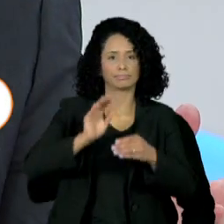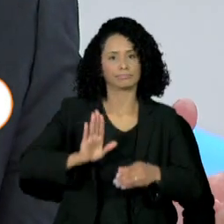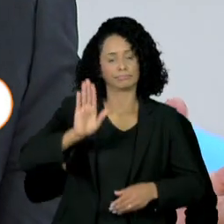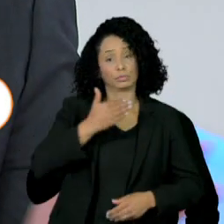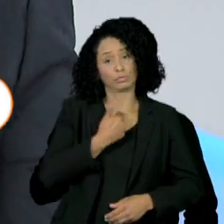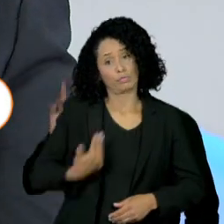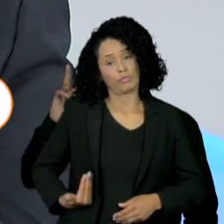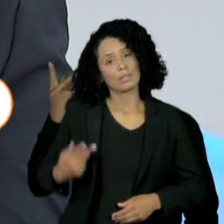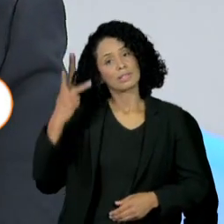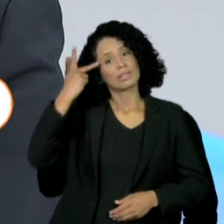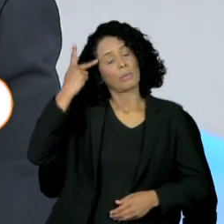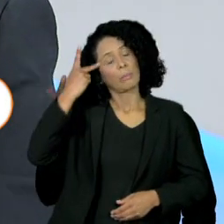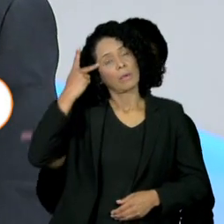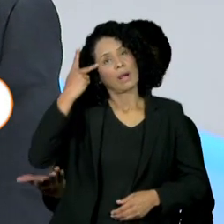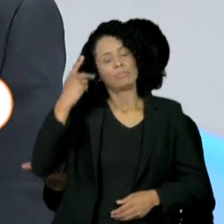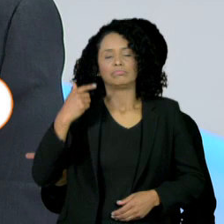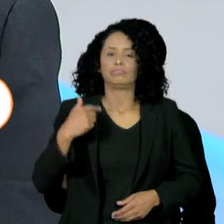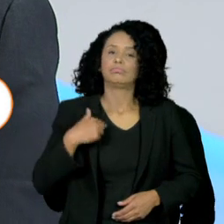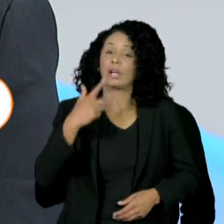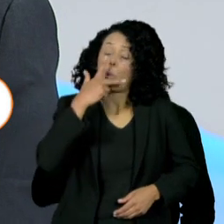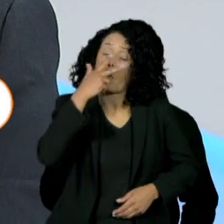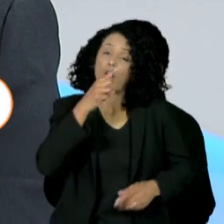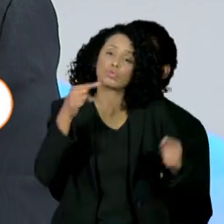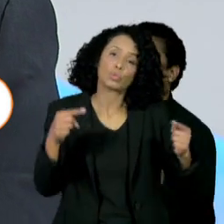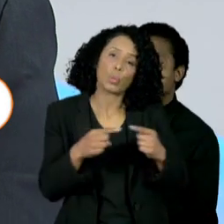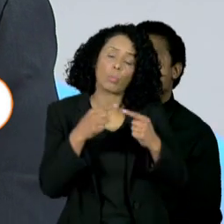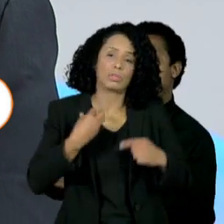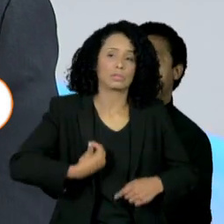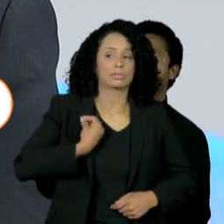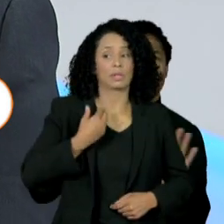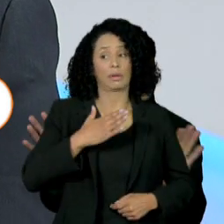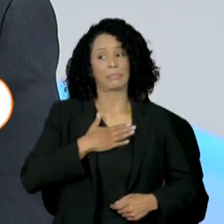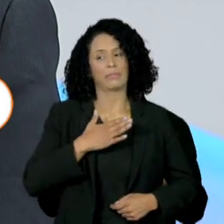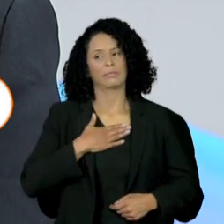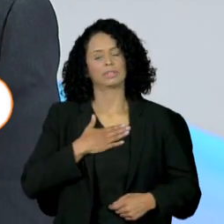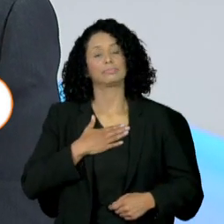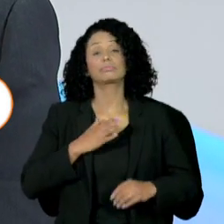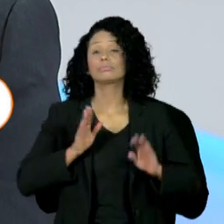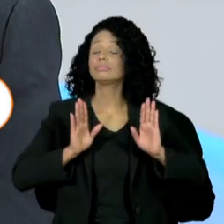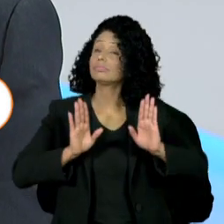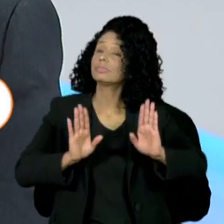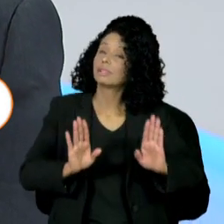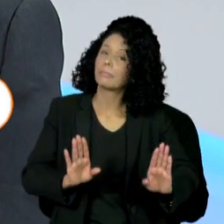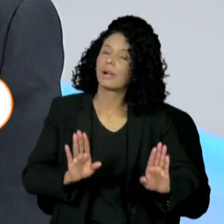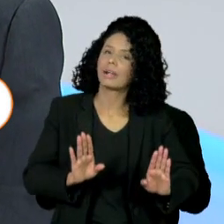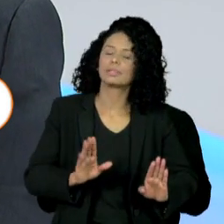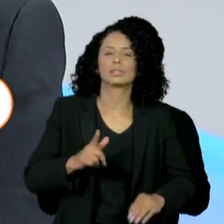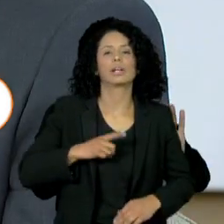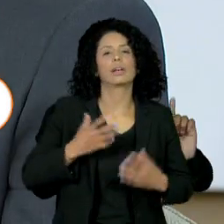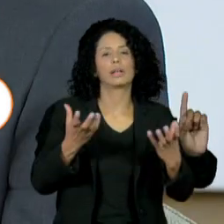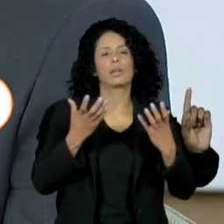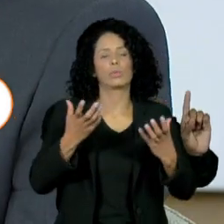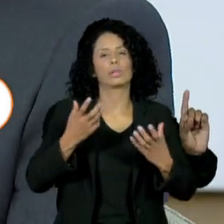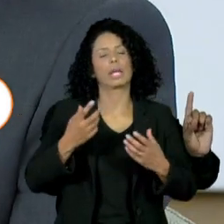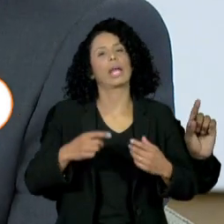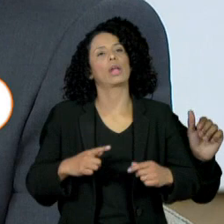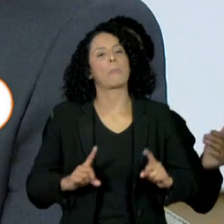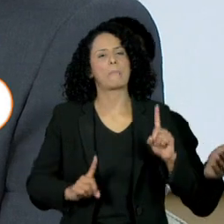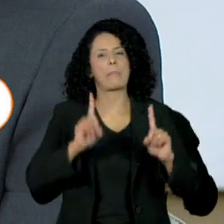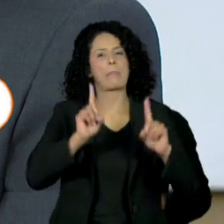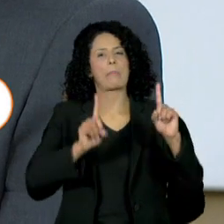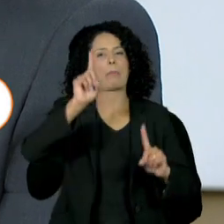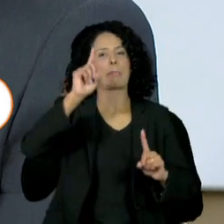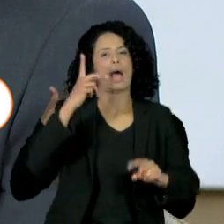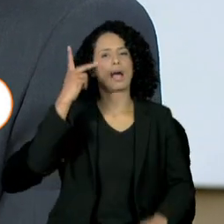Sempre tem conversa, porque faz parte da nossa atividade, mas a tendência é que a gente vai disputar o governo de São Paulo. O pré-candidato ao governo